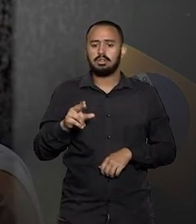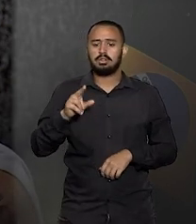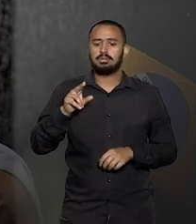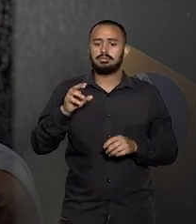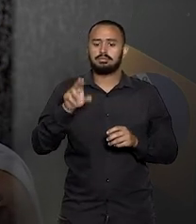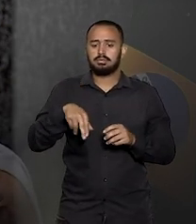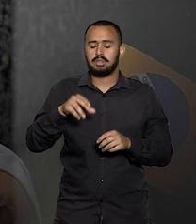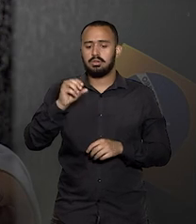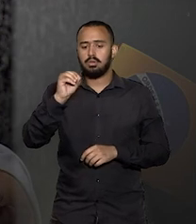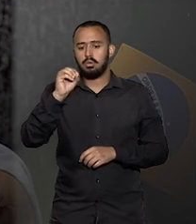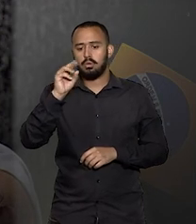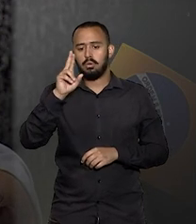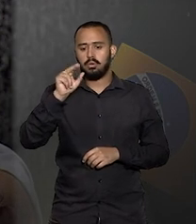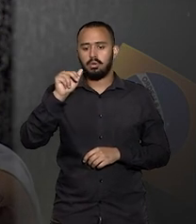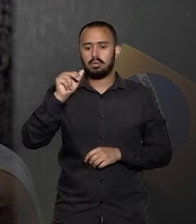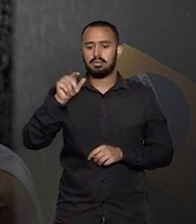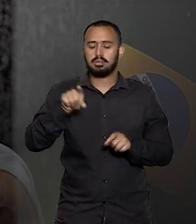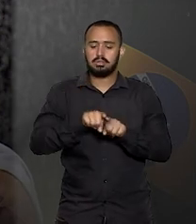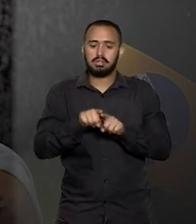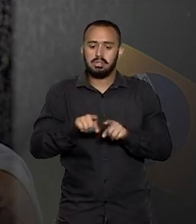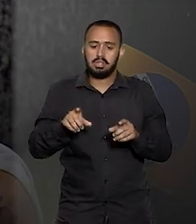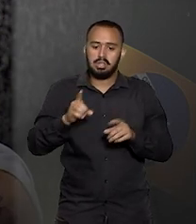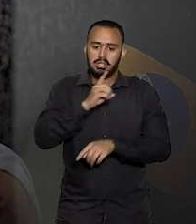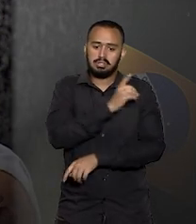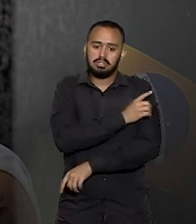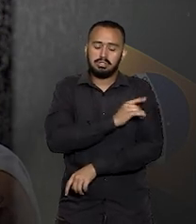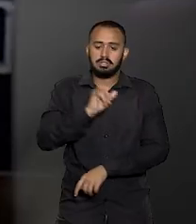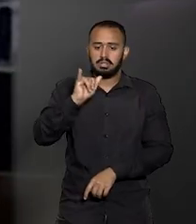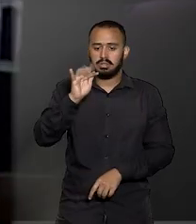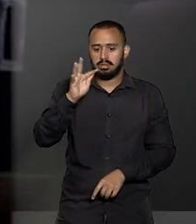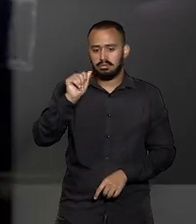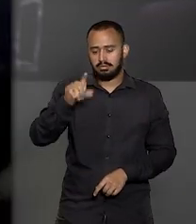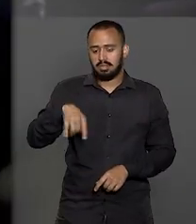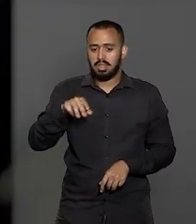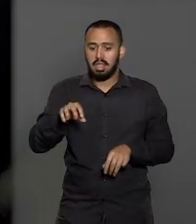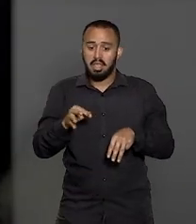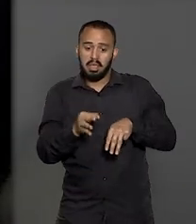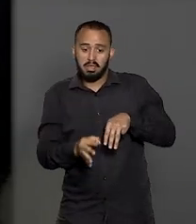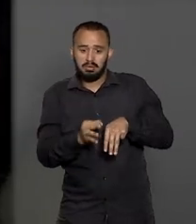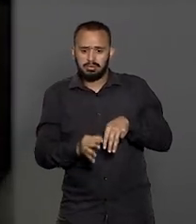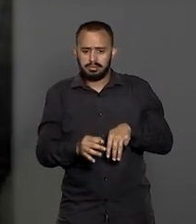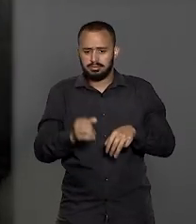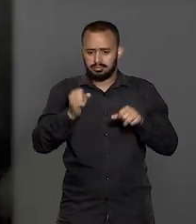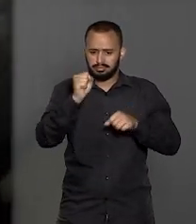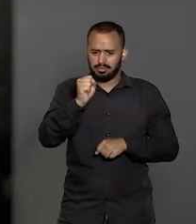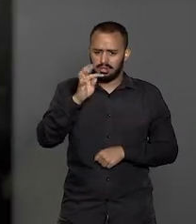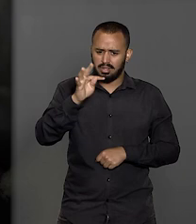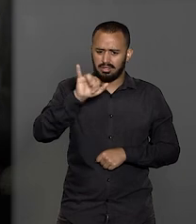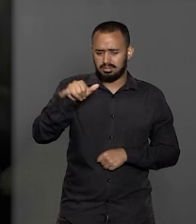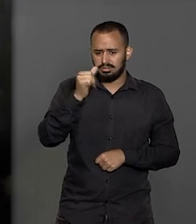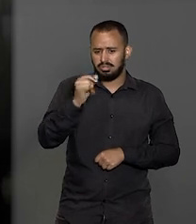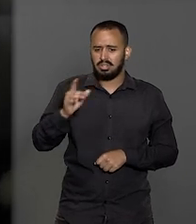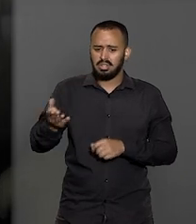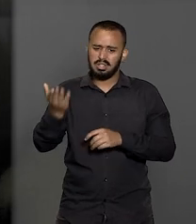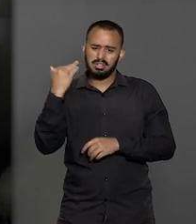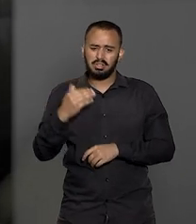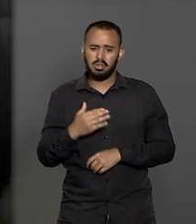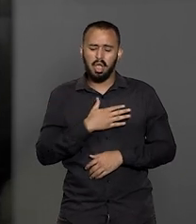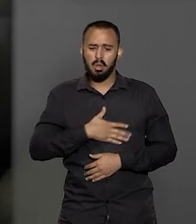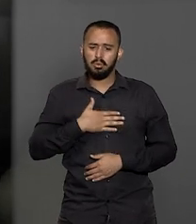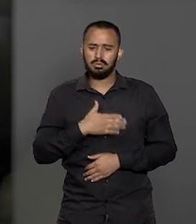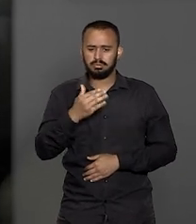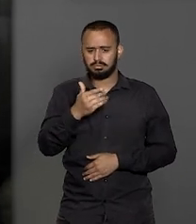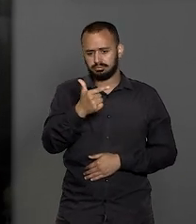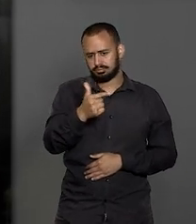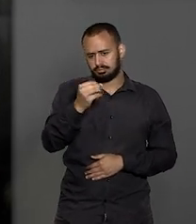Integridade Judicial da Organização das Nações Unidas. É ministra do Superior Tribunal de Justiça desde agosto de 2006,